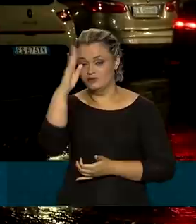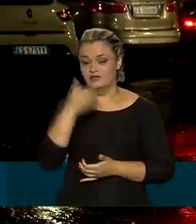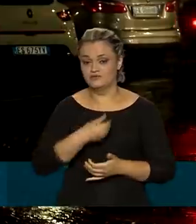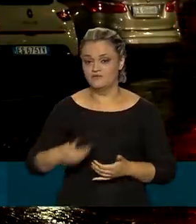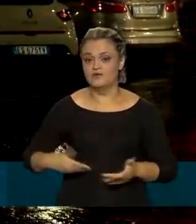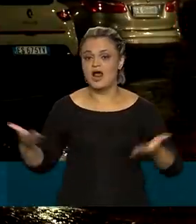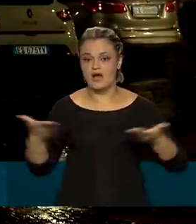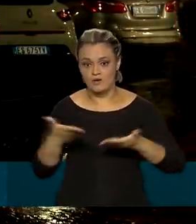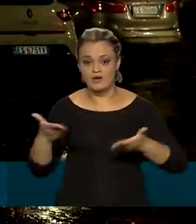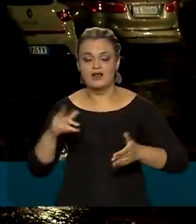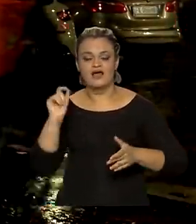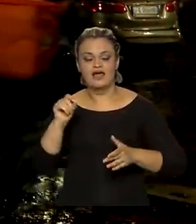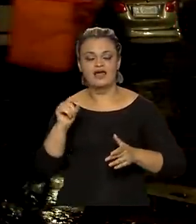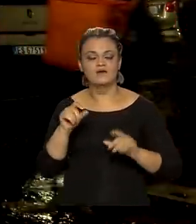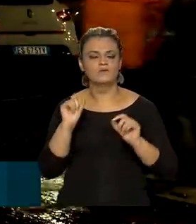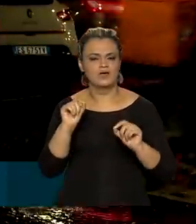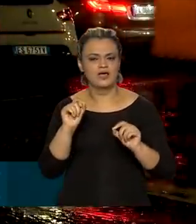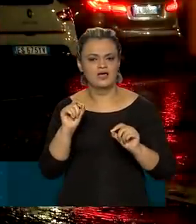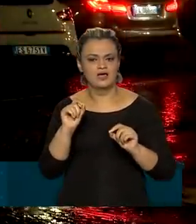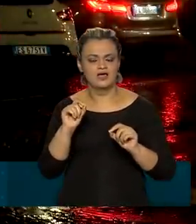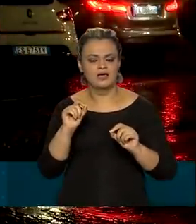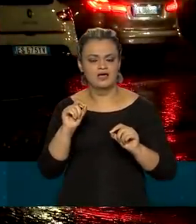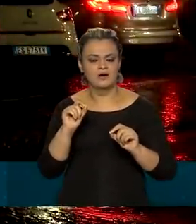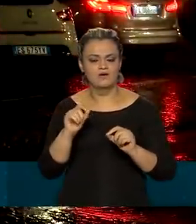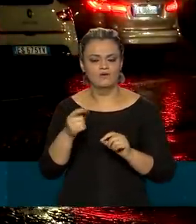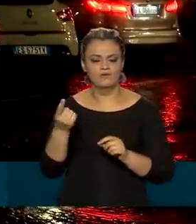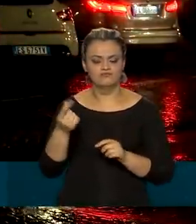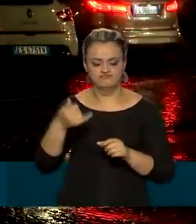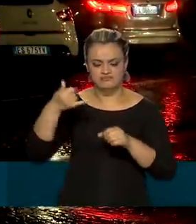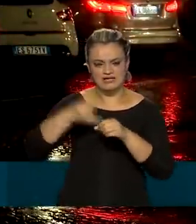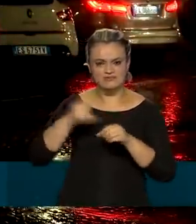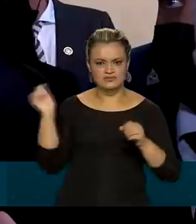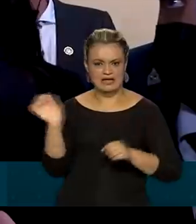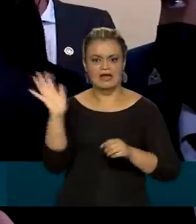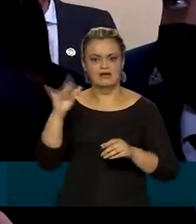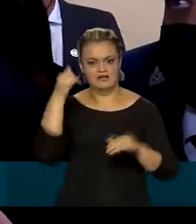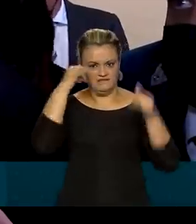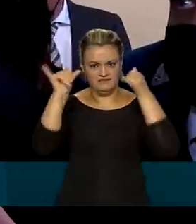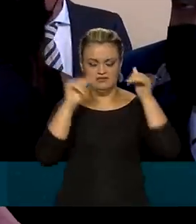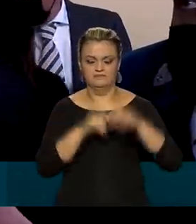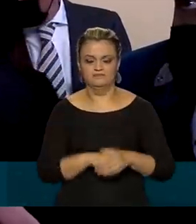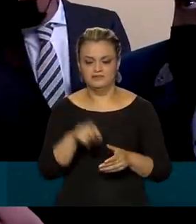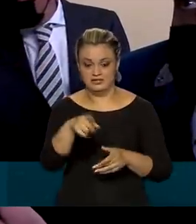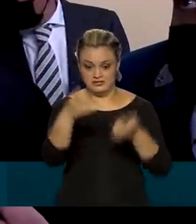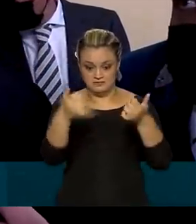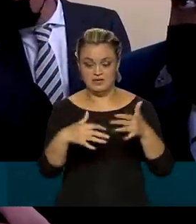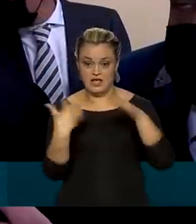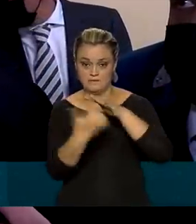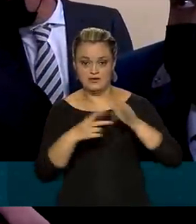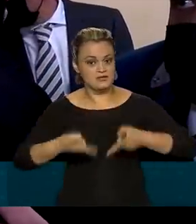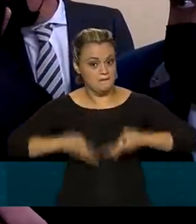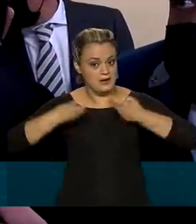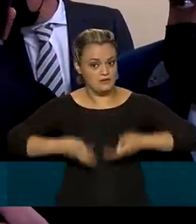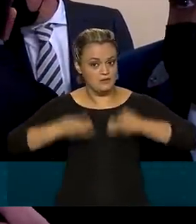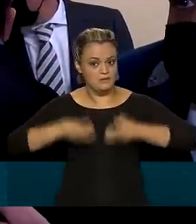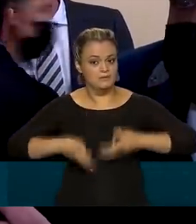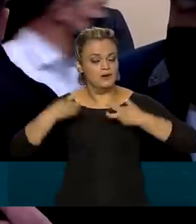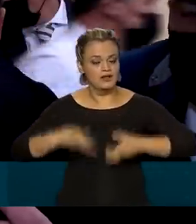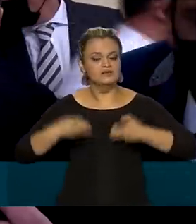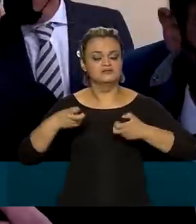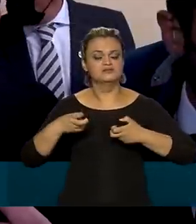governo é trabalhar para que não haja mais aumento no preço dos combustíveis. A Petrobras já anuncia, eu sei